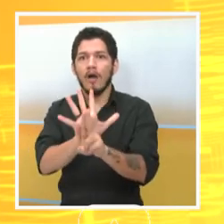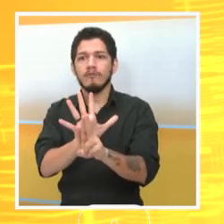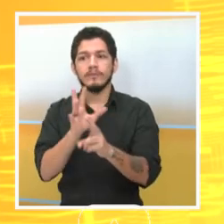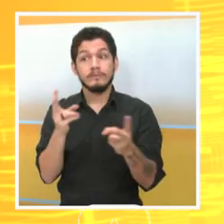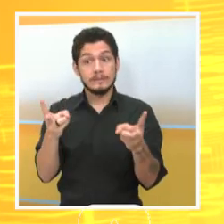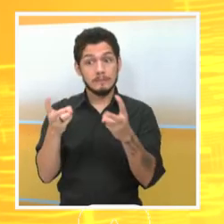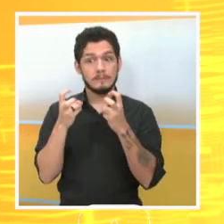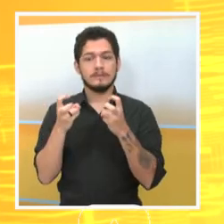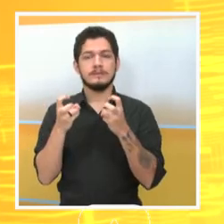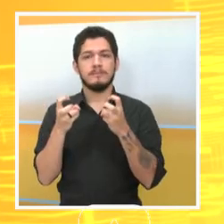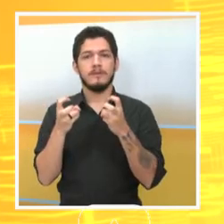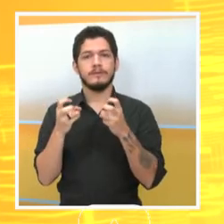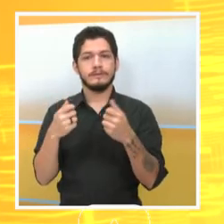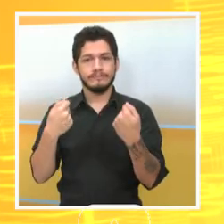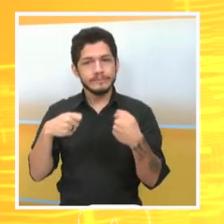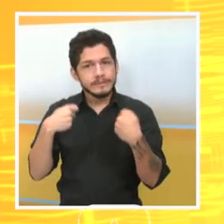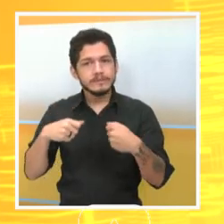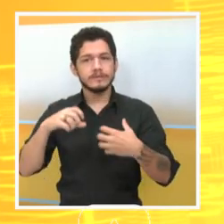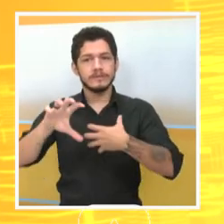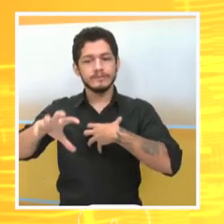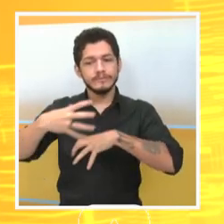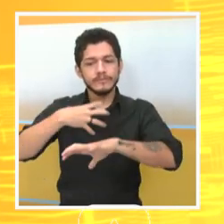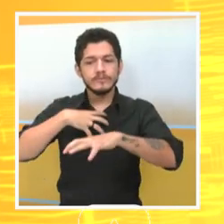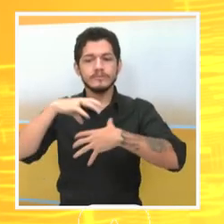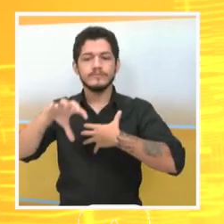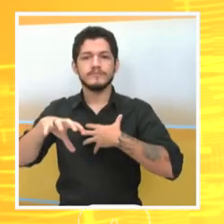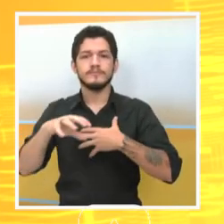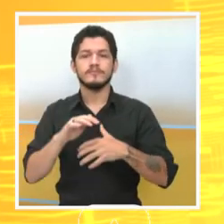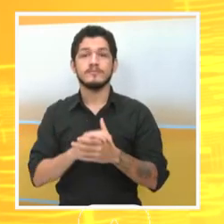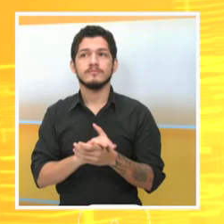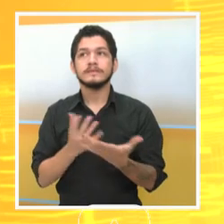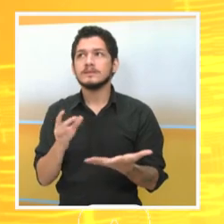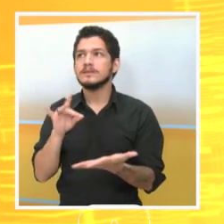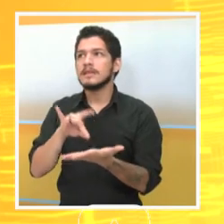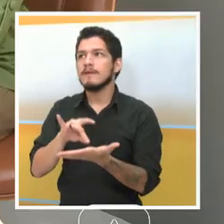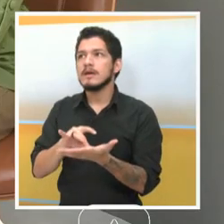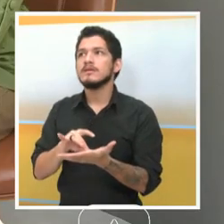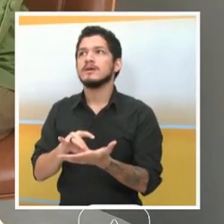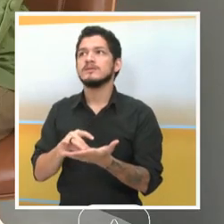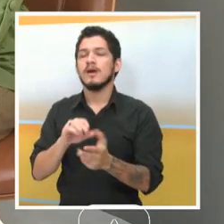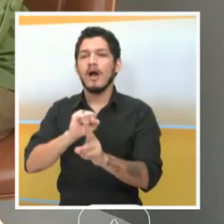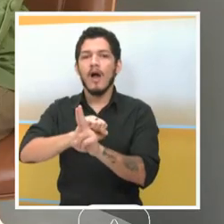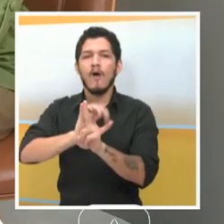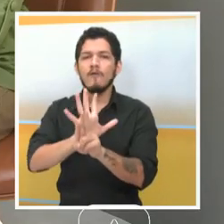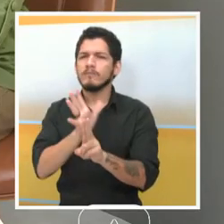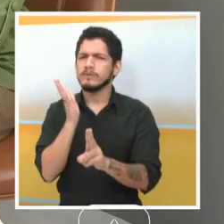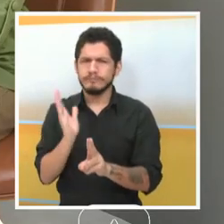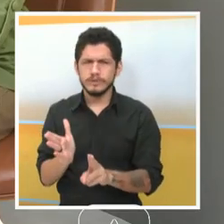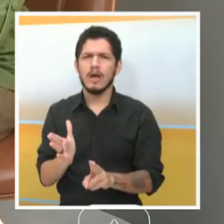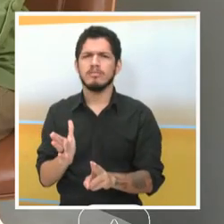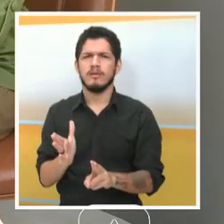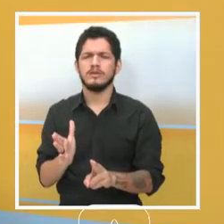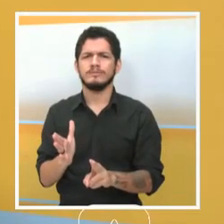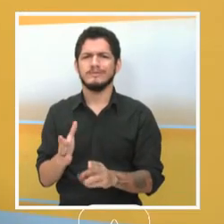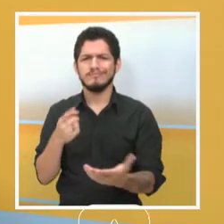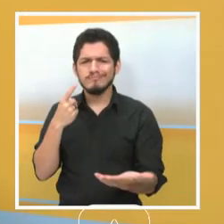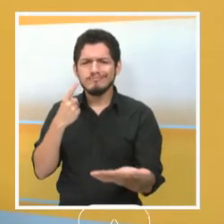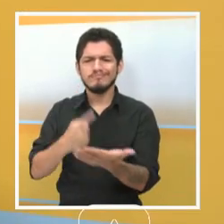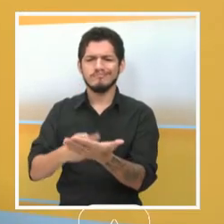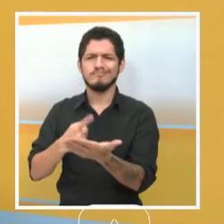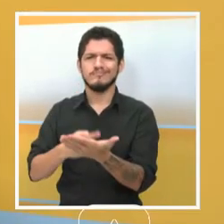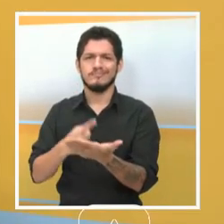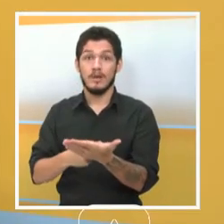cuidado com essa demanda. Na verdade, a UFIP, ela já tem um compromisso com